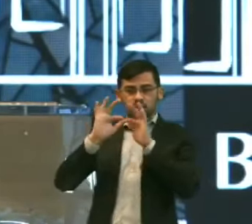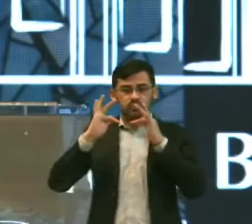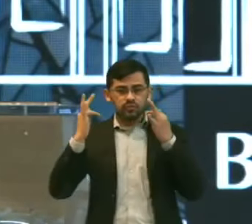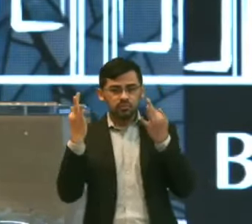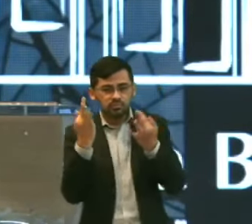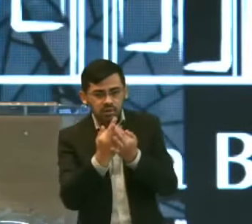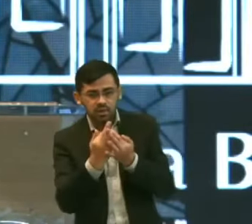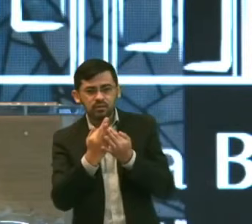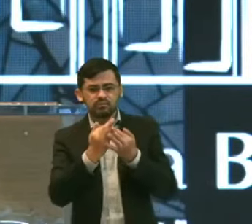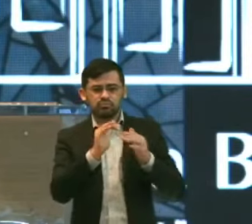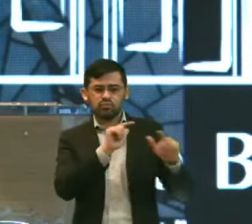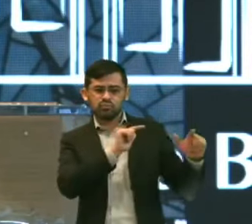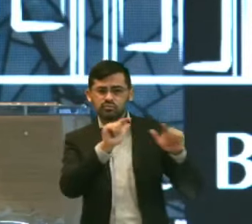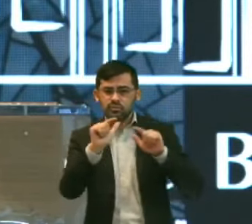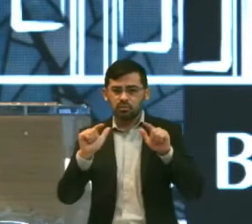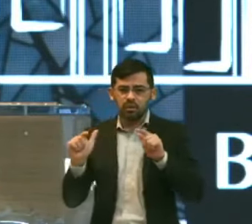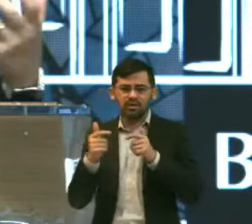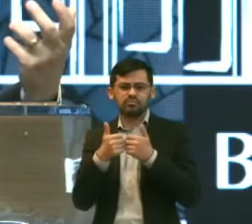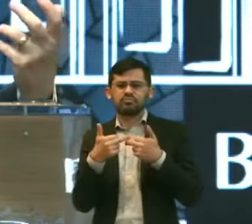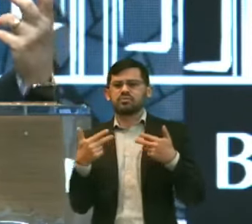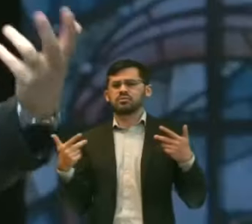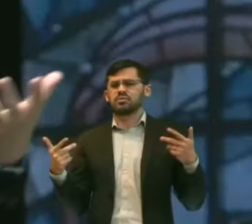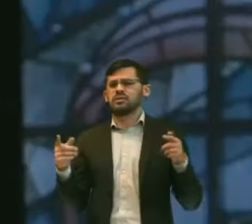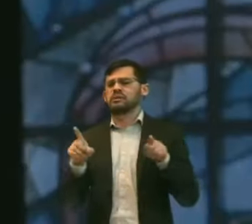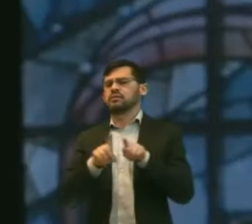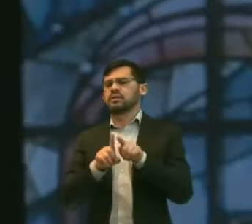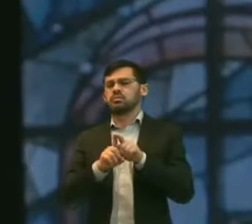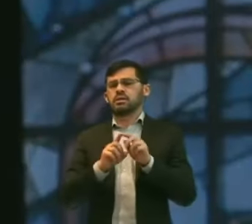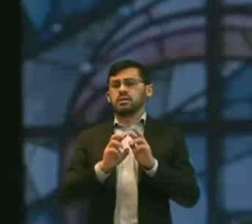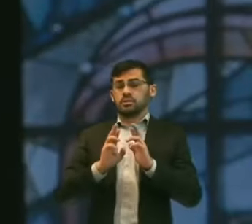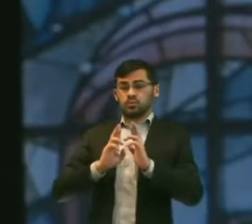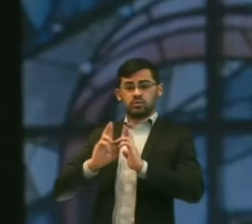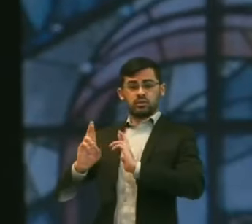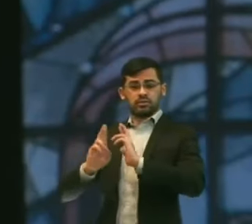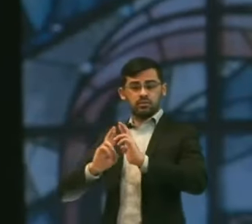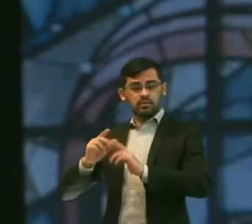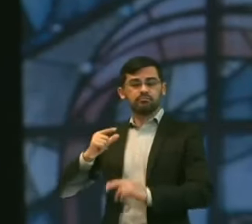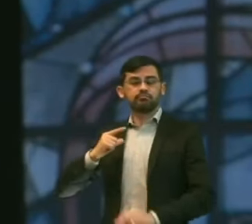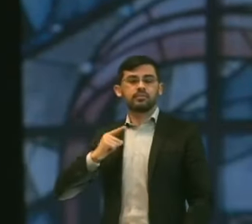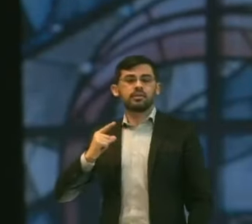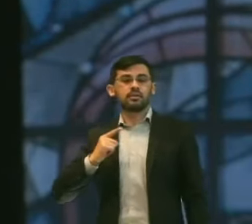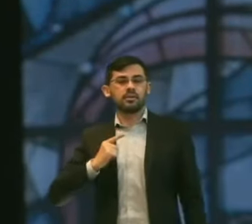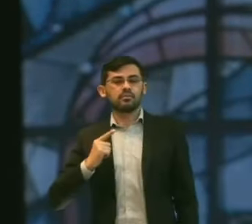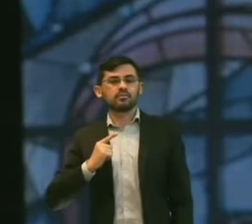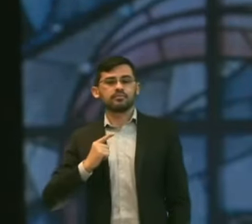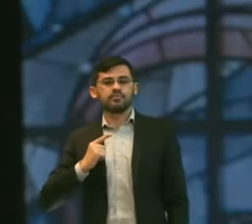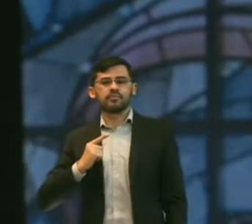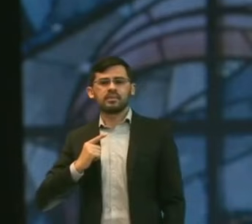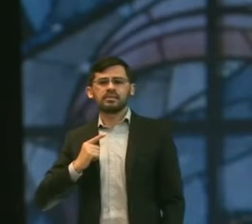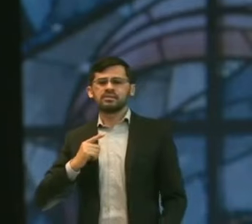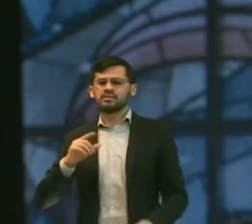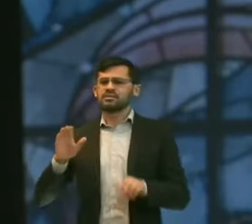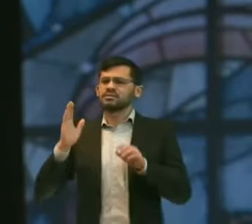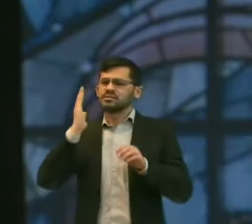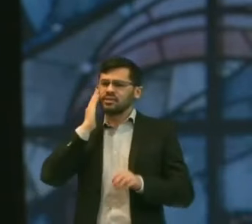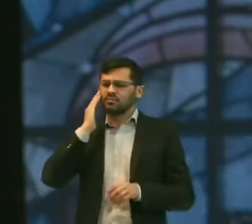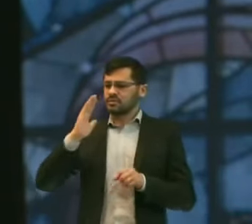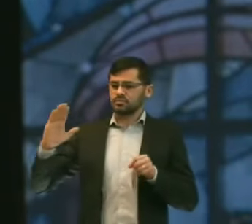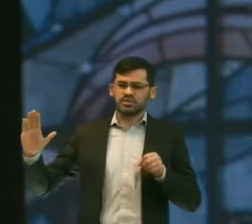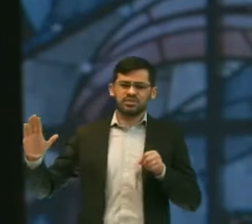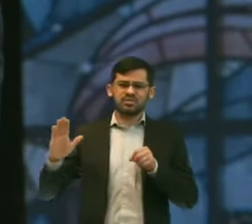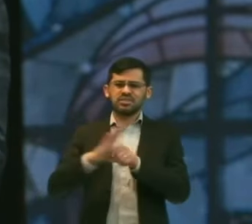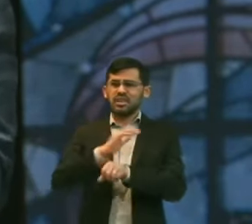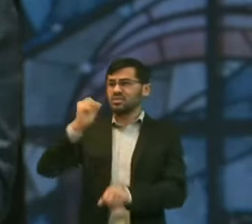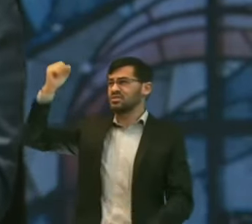nossos negócios Os relacionamentos Que temos Serão permeados Pela graça